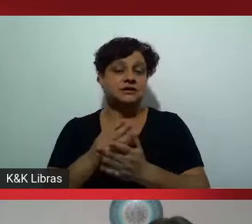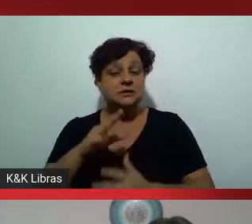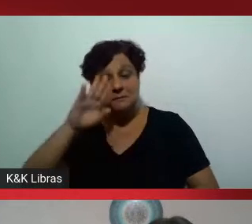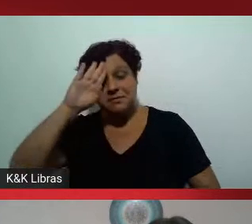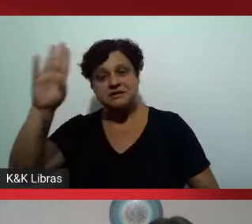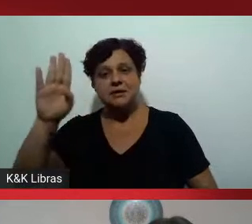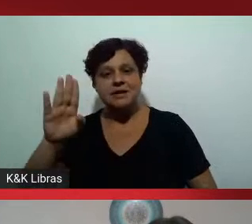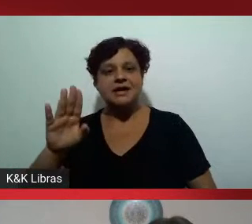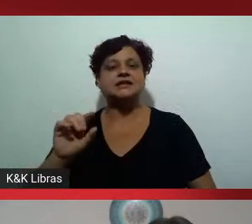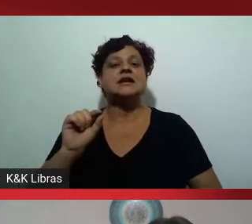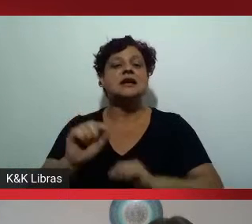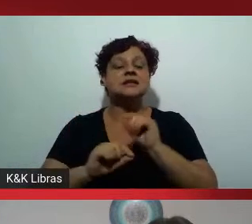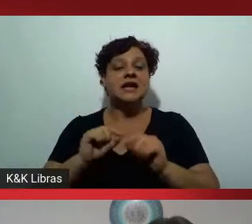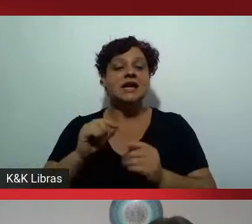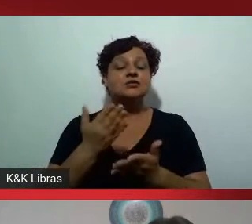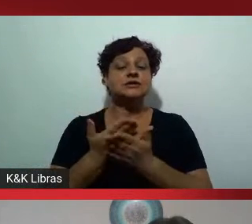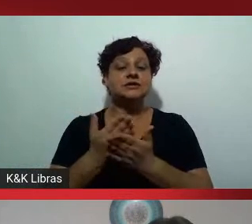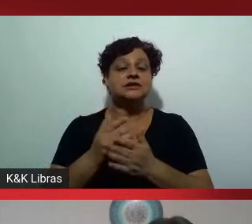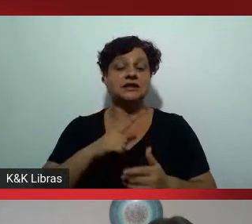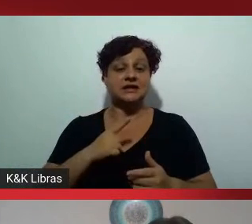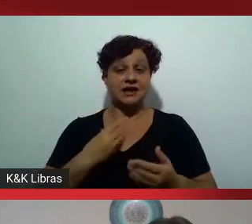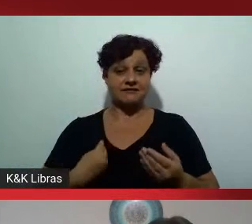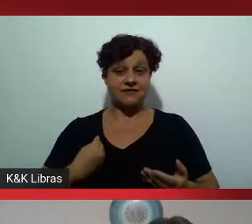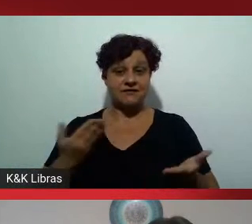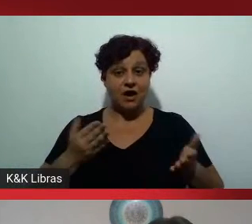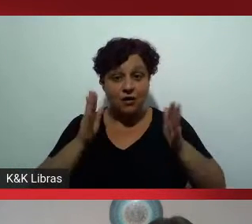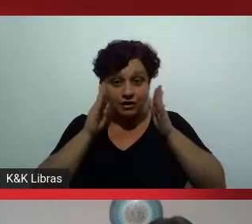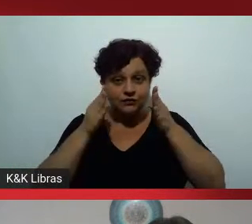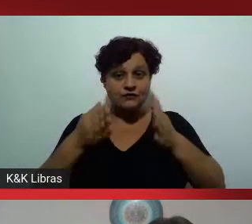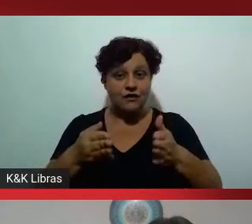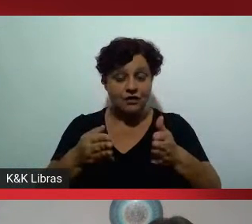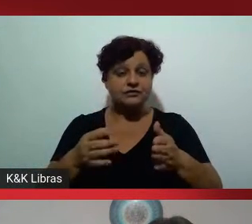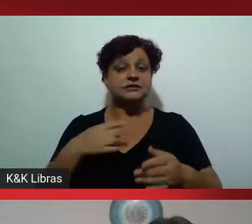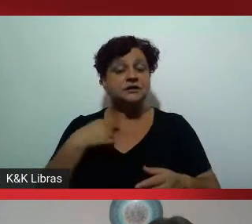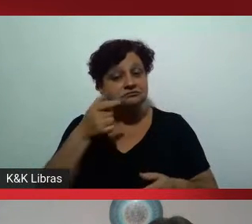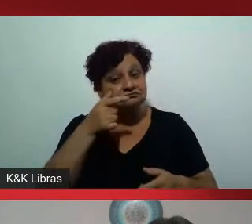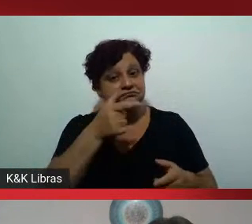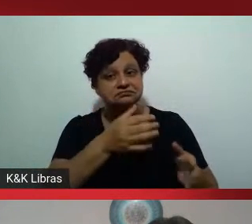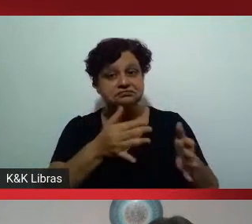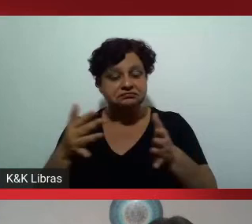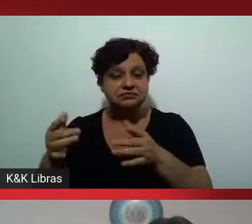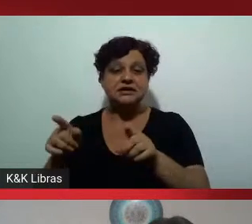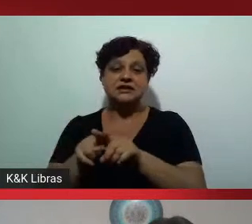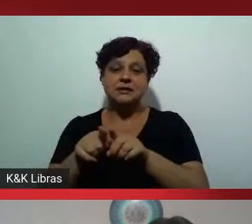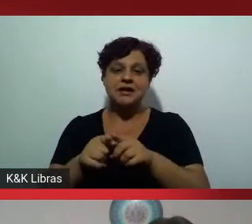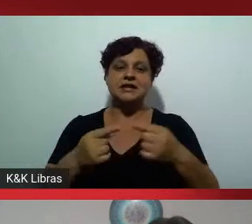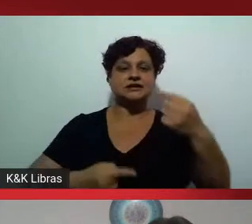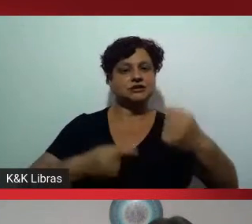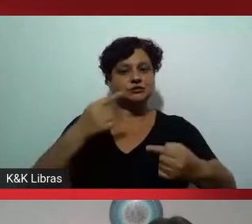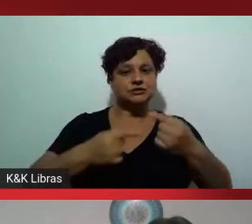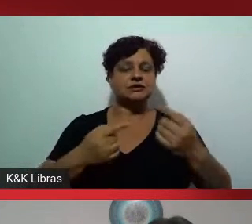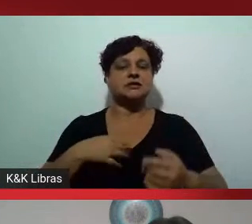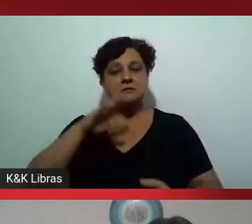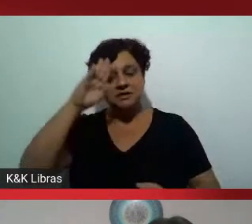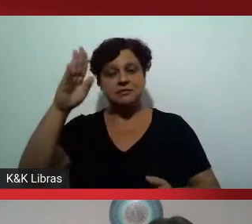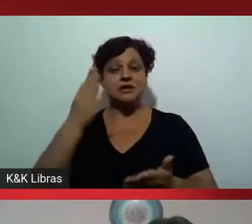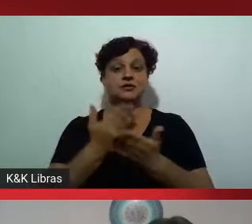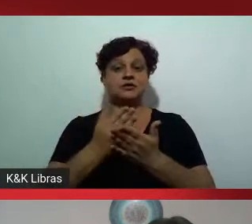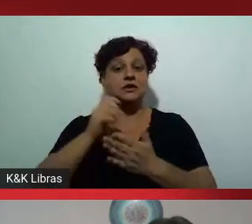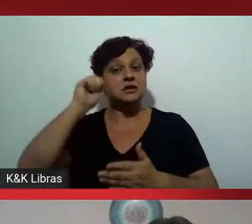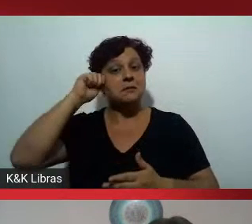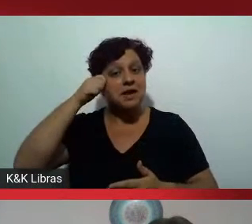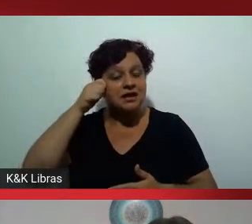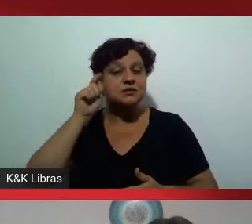especialmente desses estudantes que estão aqui no foco das nossas discussões que são os estudantes pretos pardos